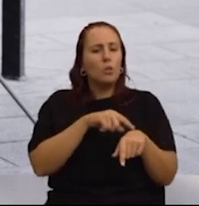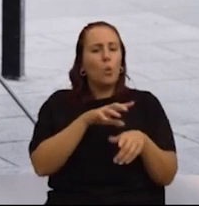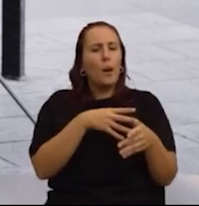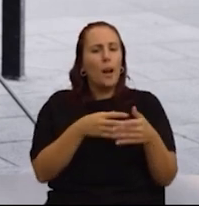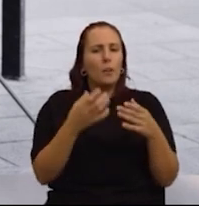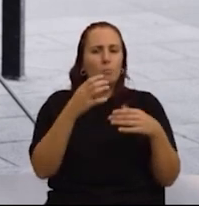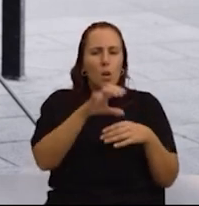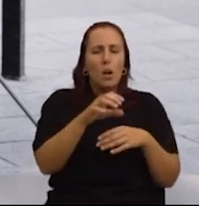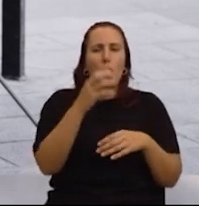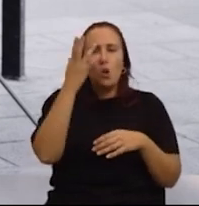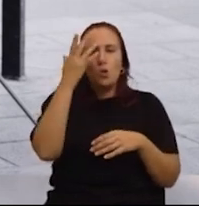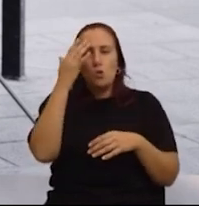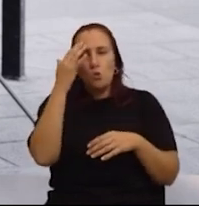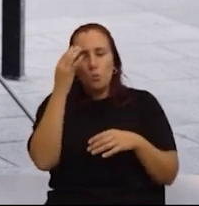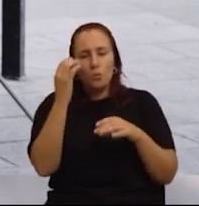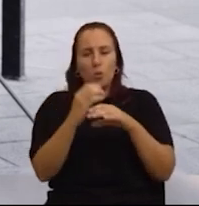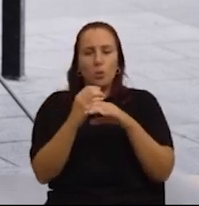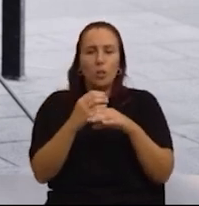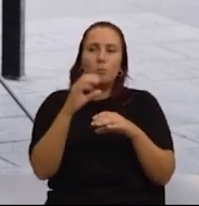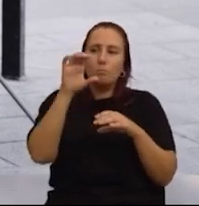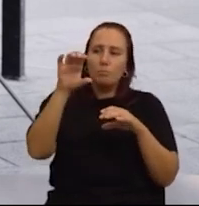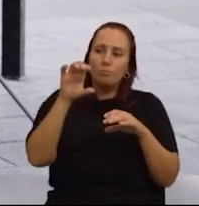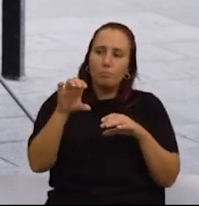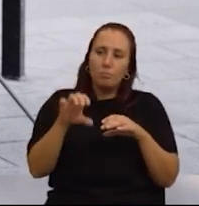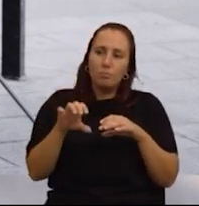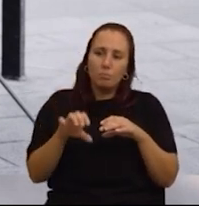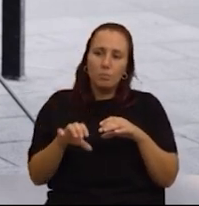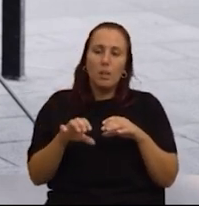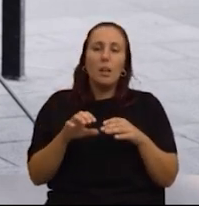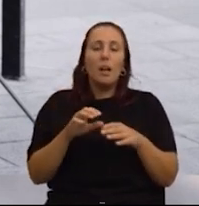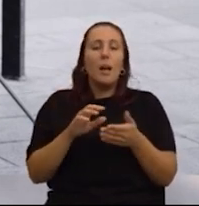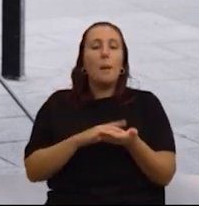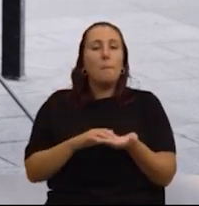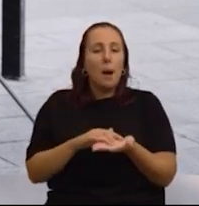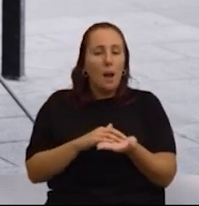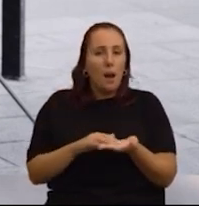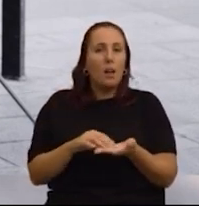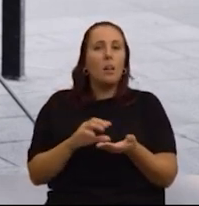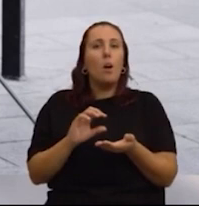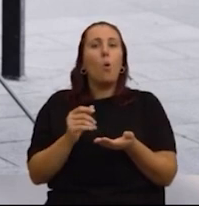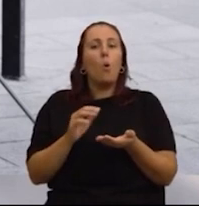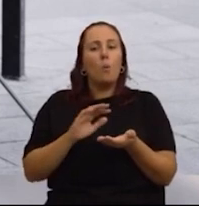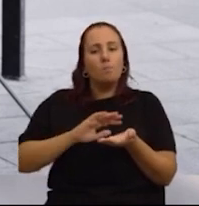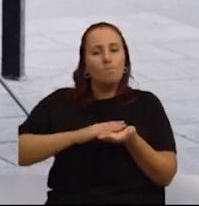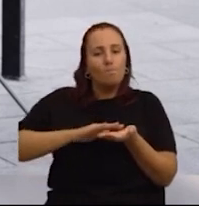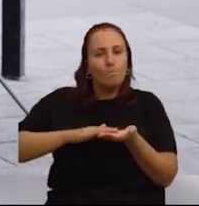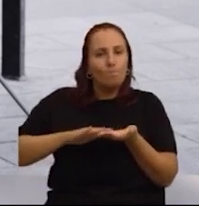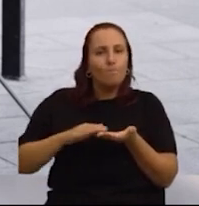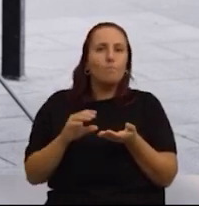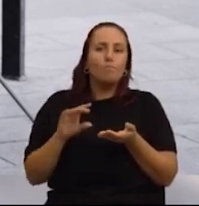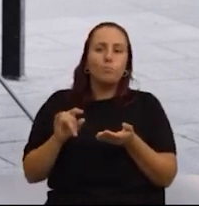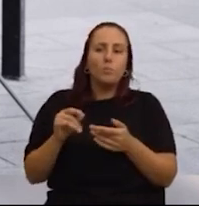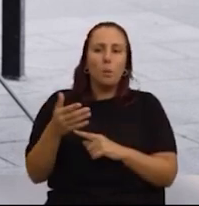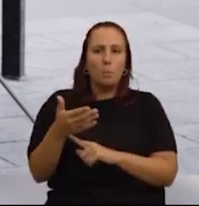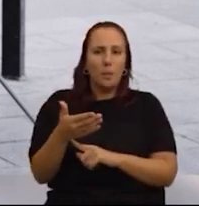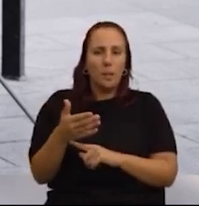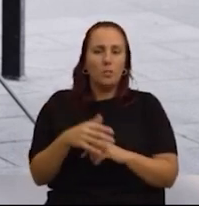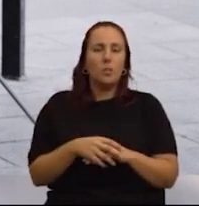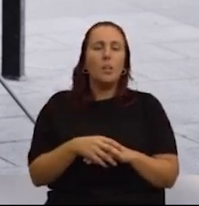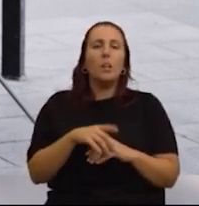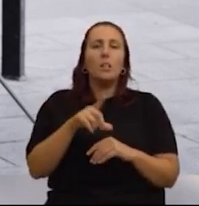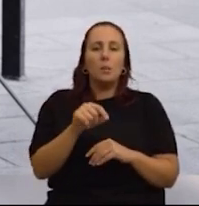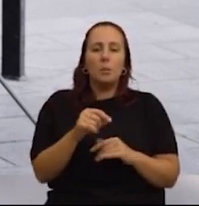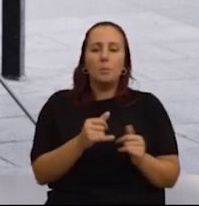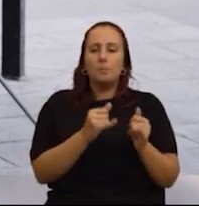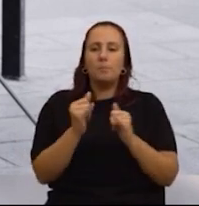das carreiras e os respectivos destinos deviam estar disponíveis em braille ou em relevo nas paragens. Por outro lado